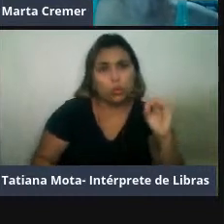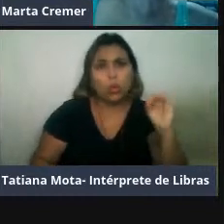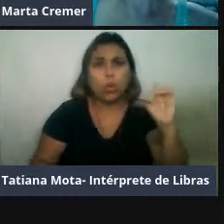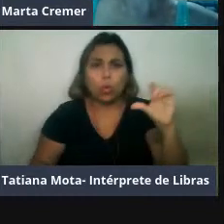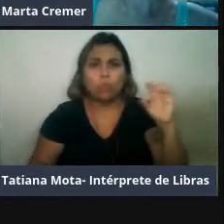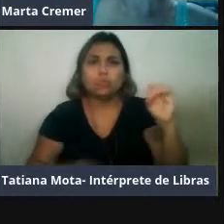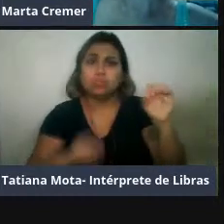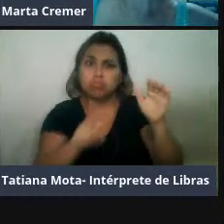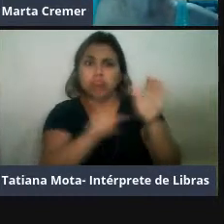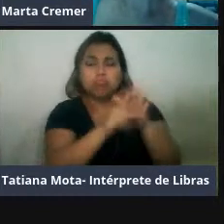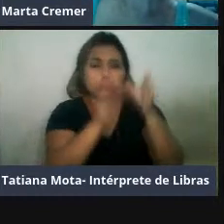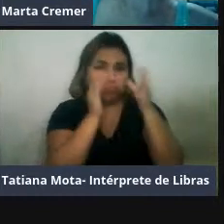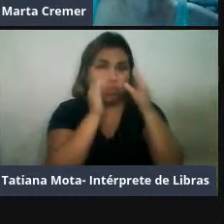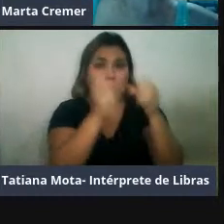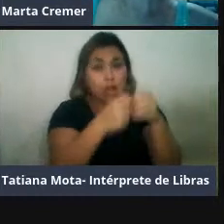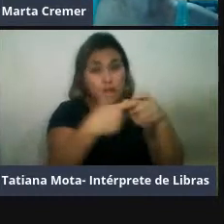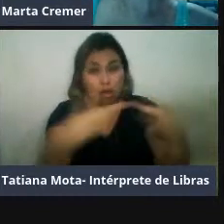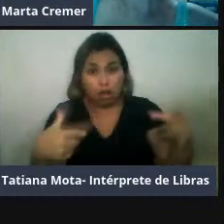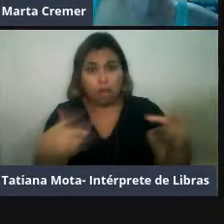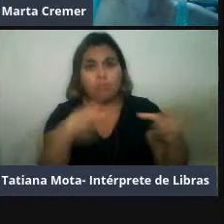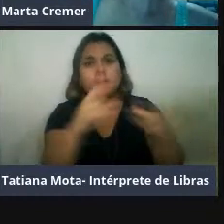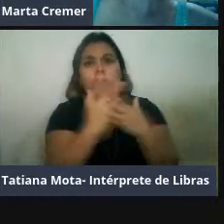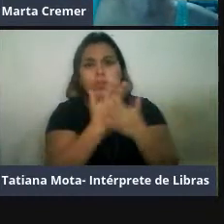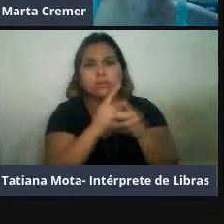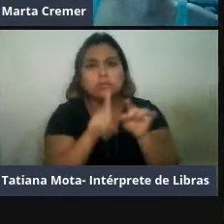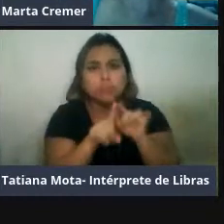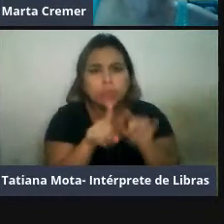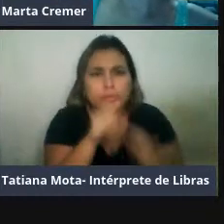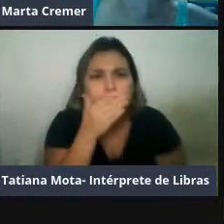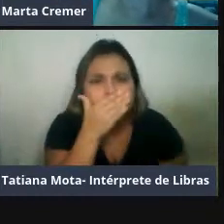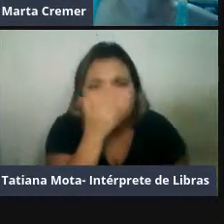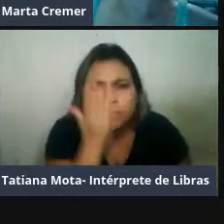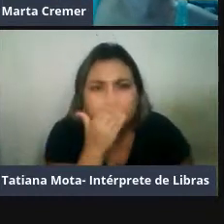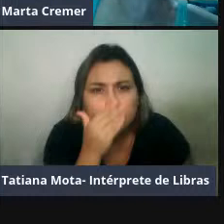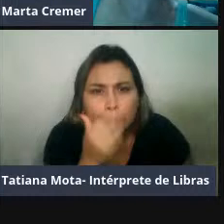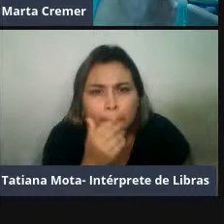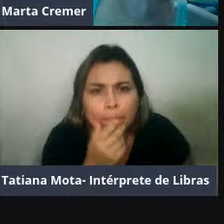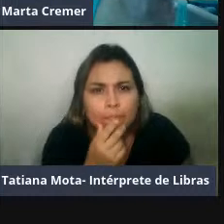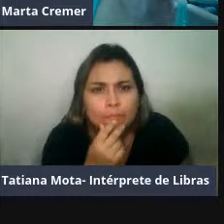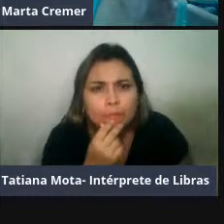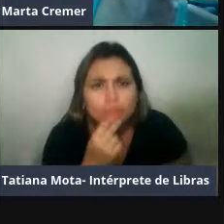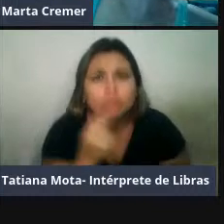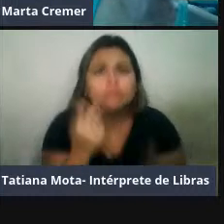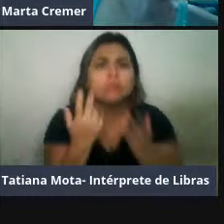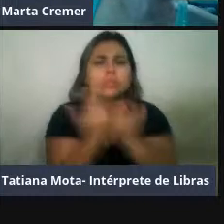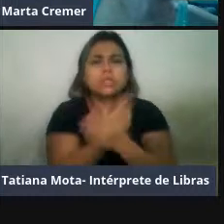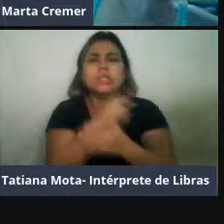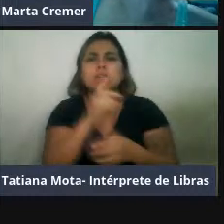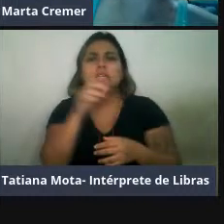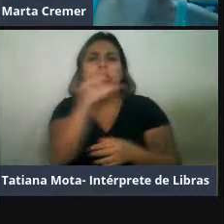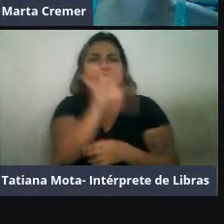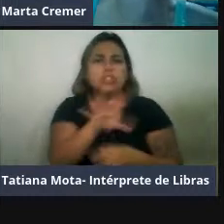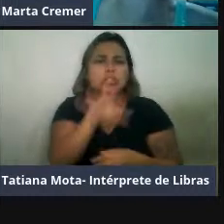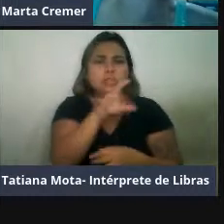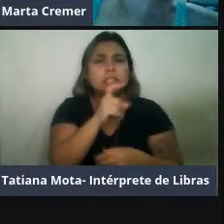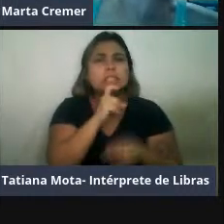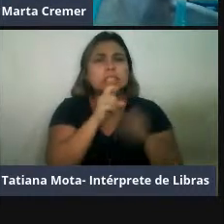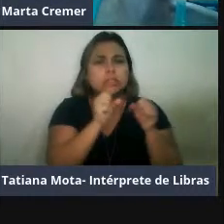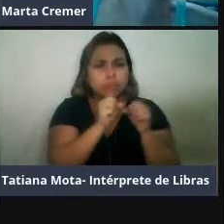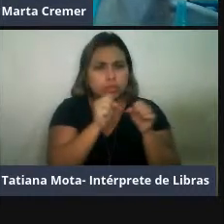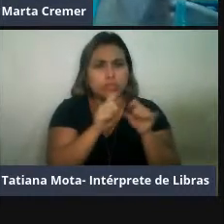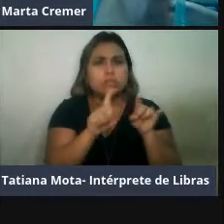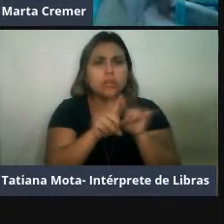ampla, né, então a gente tem aqui, só não vai ocorrer nas regiões mais frias, mais polares, né, mas fora isso, o turso é